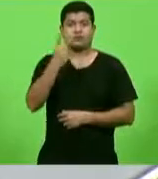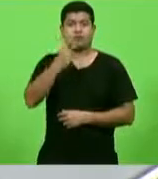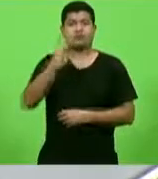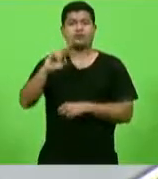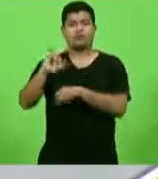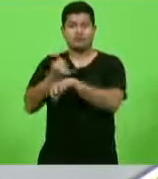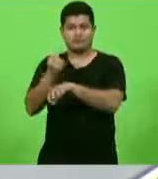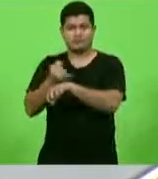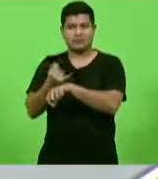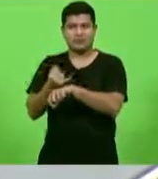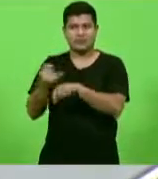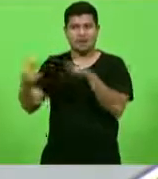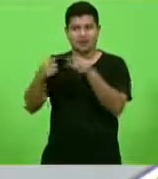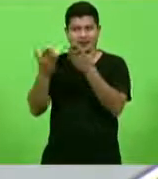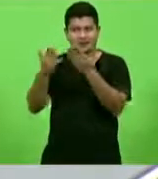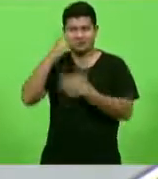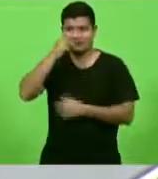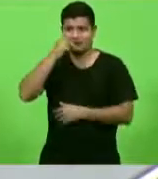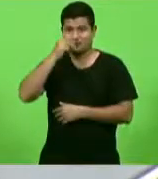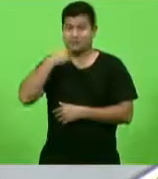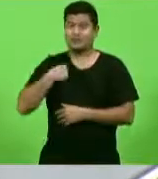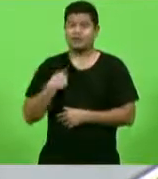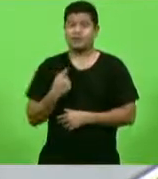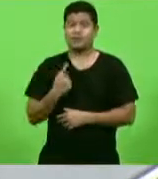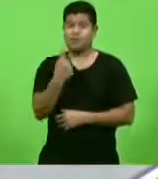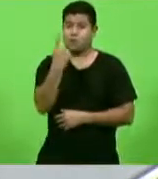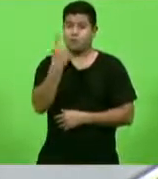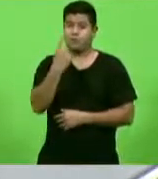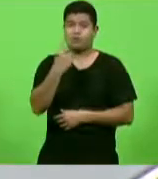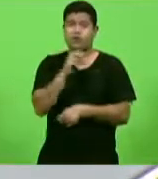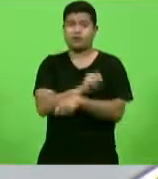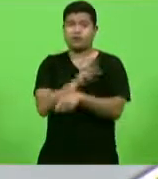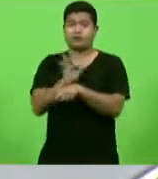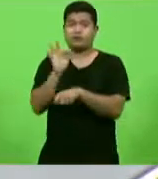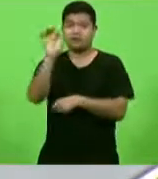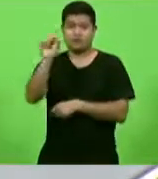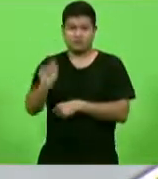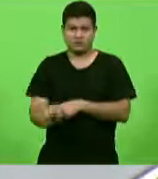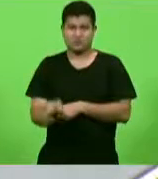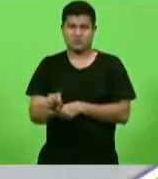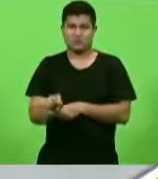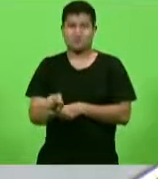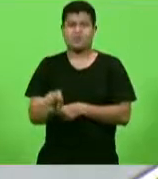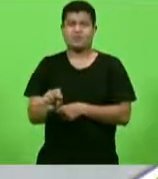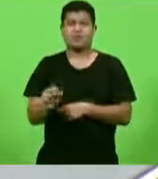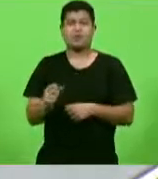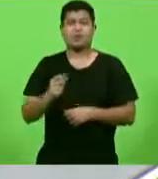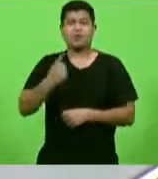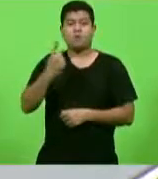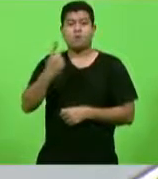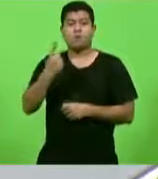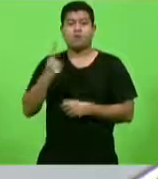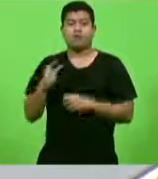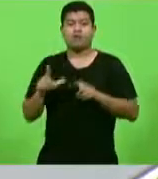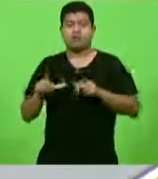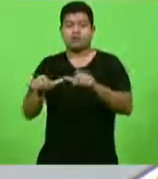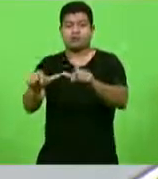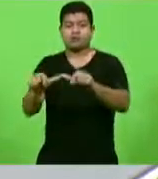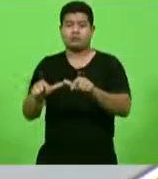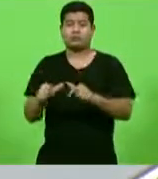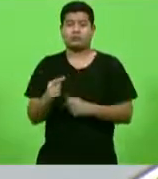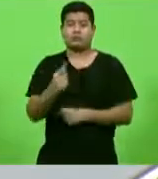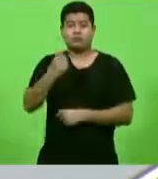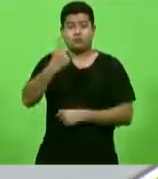Joinville, uma em São Francisco do Sul, duas em Laguna, uma em Schroeder, uma em